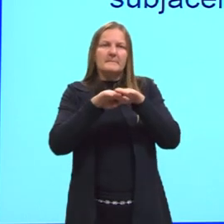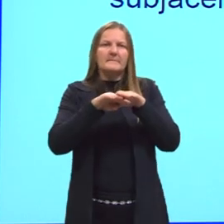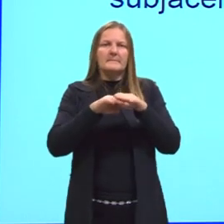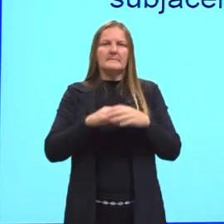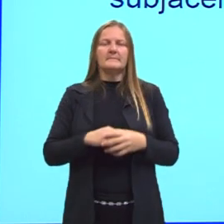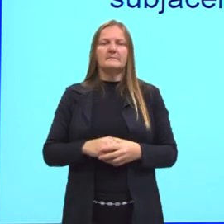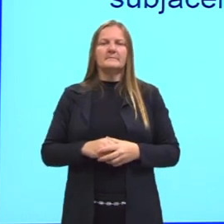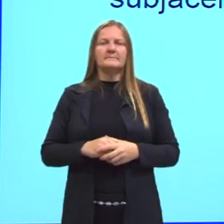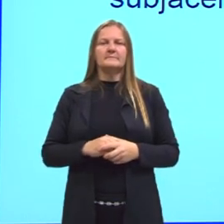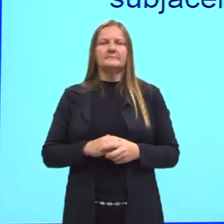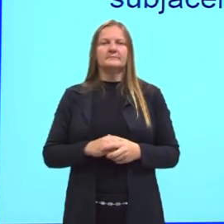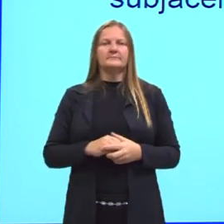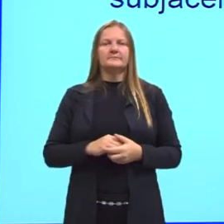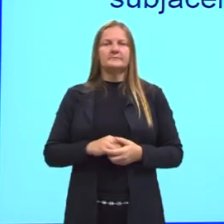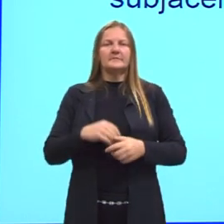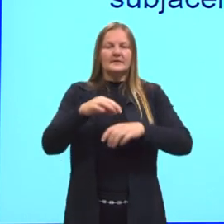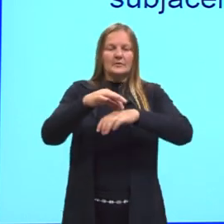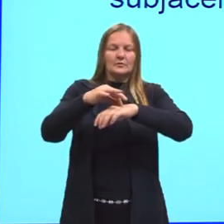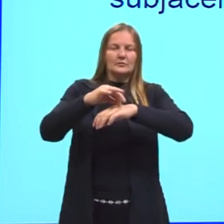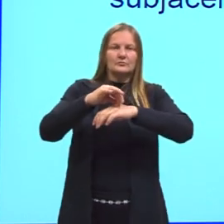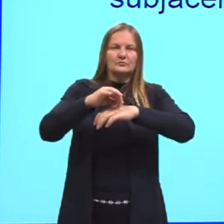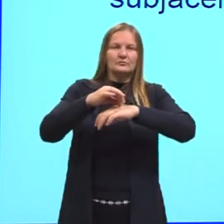mais o tecido epitelial.